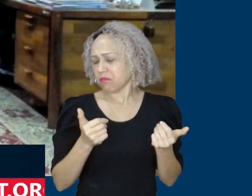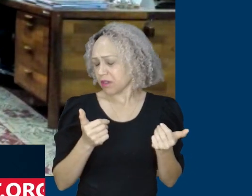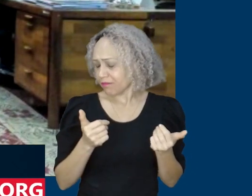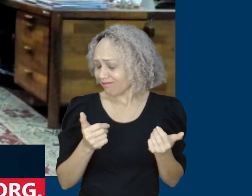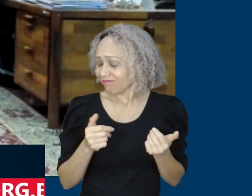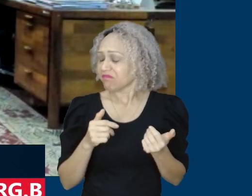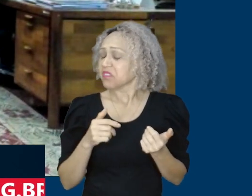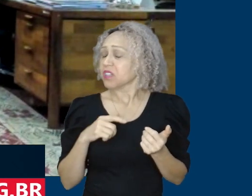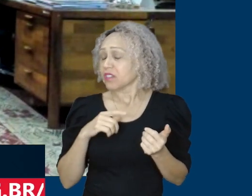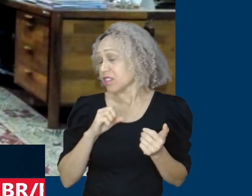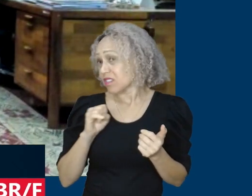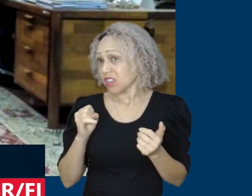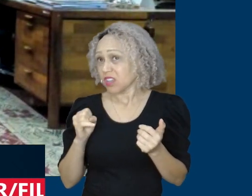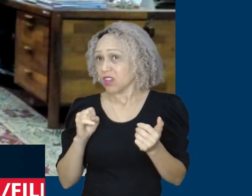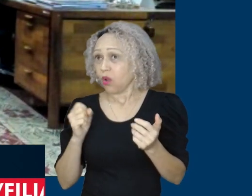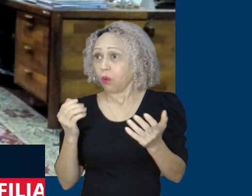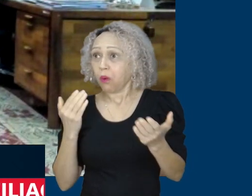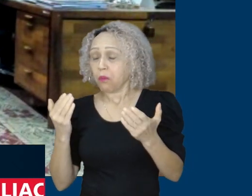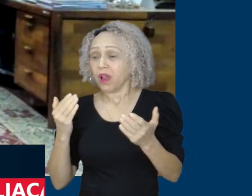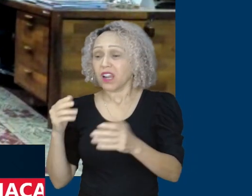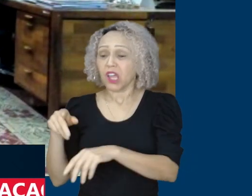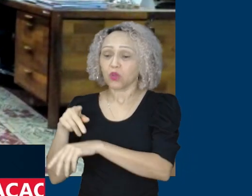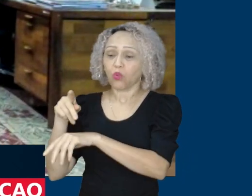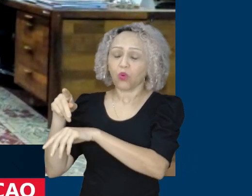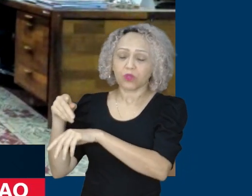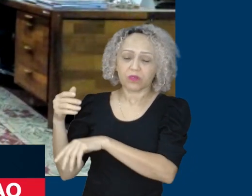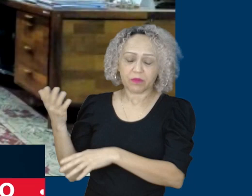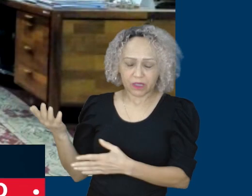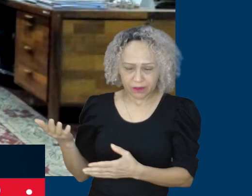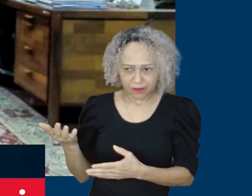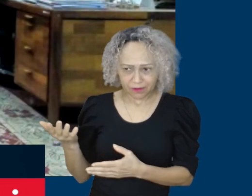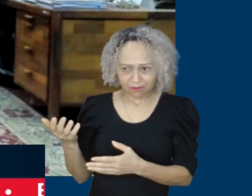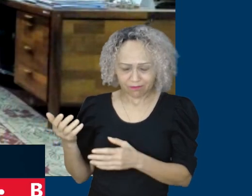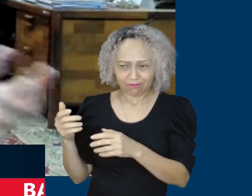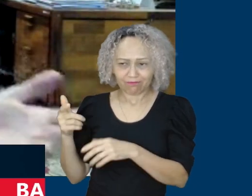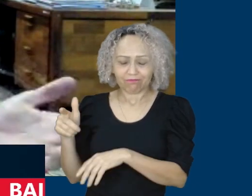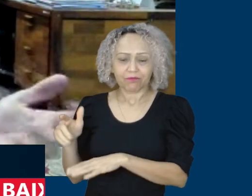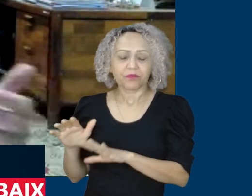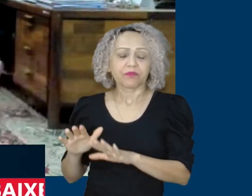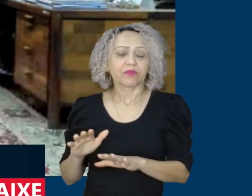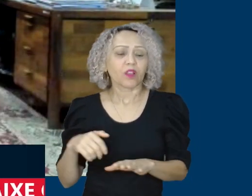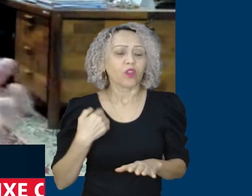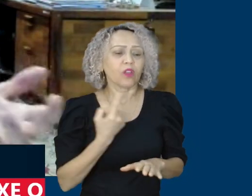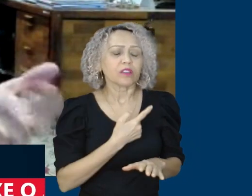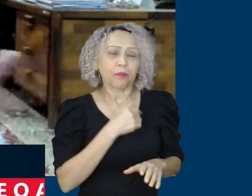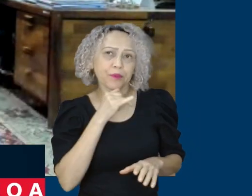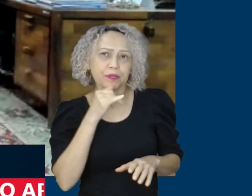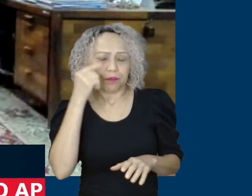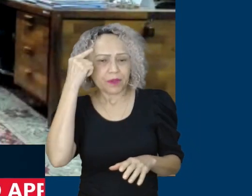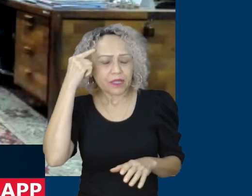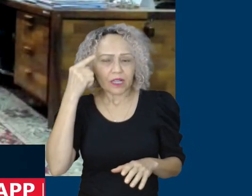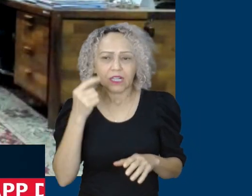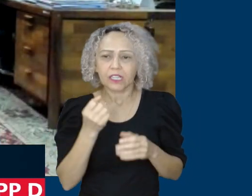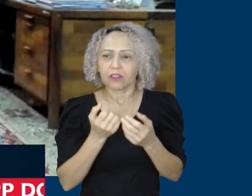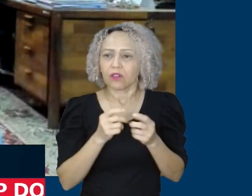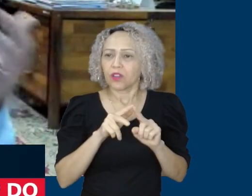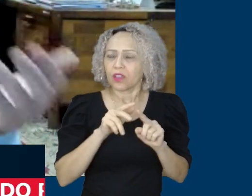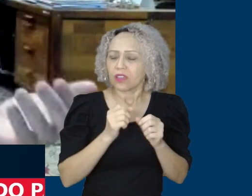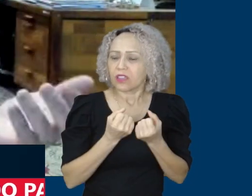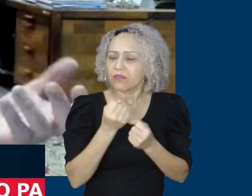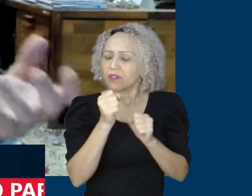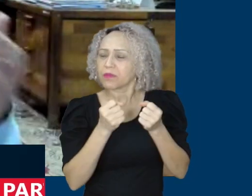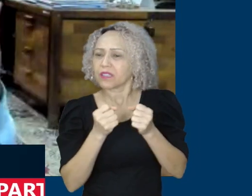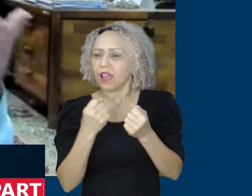debate todo, transição para carros elétricos, e nós estamos aí nesse debate de formulação de qual é essa transição, se é